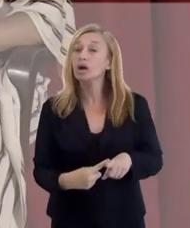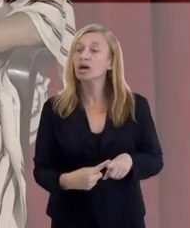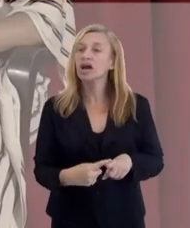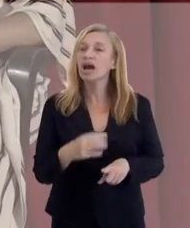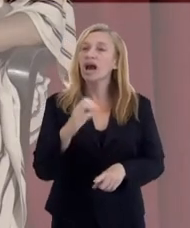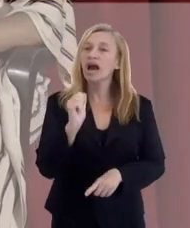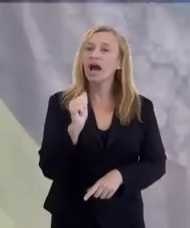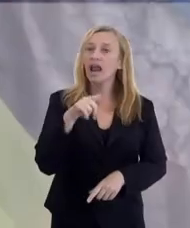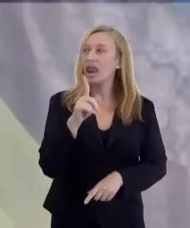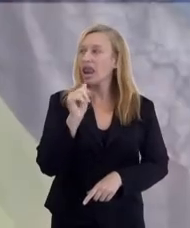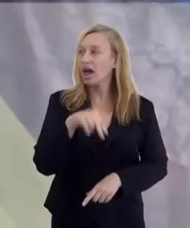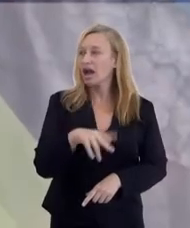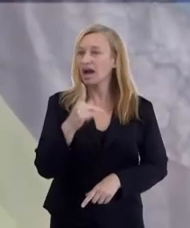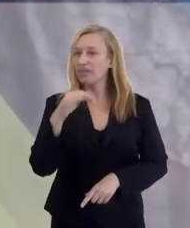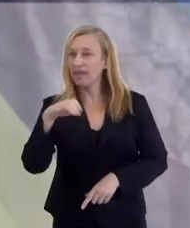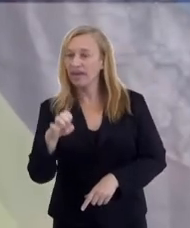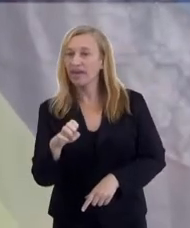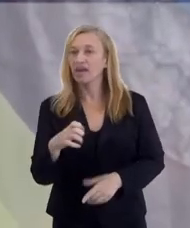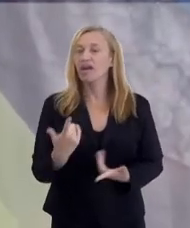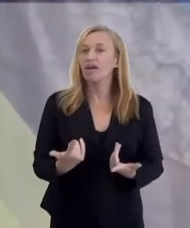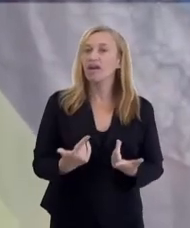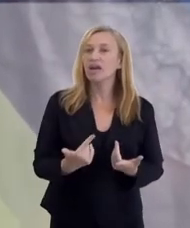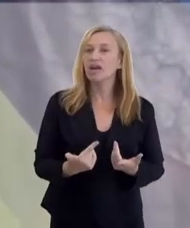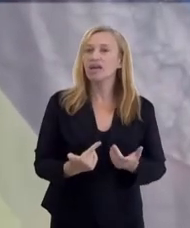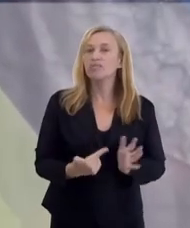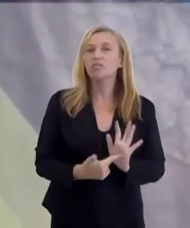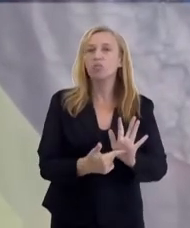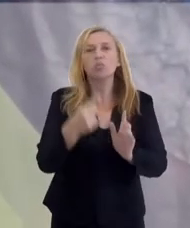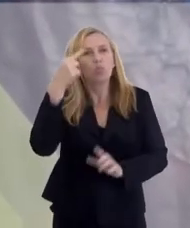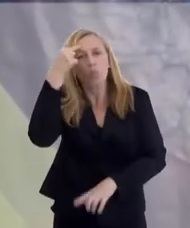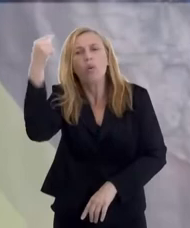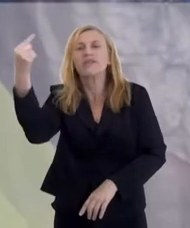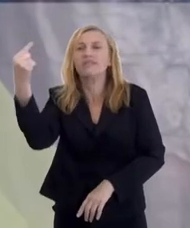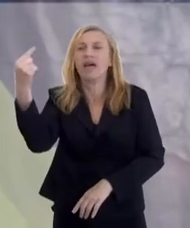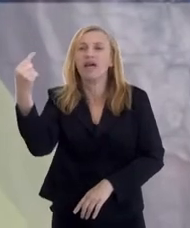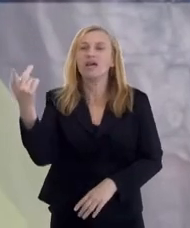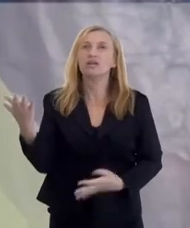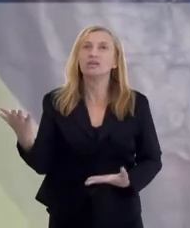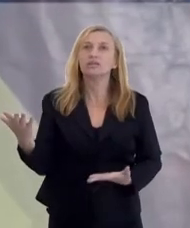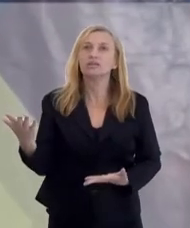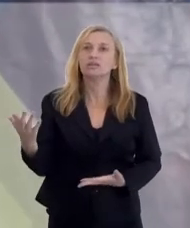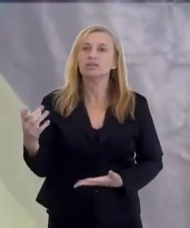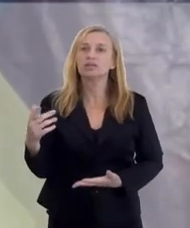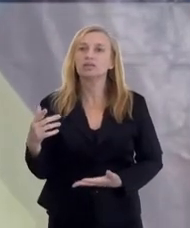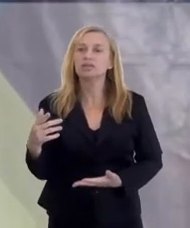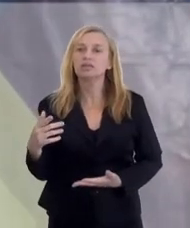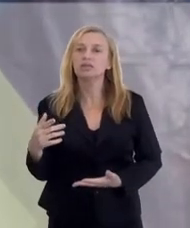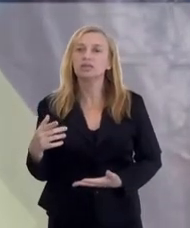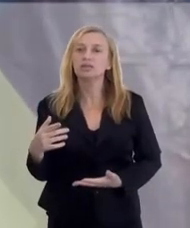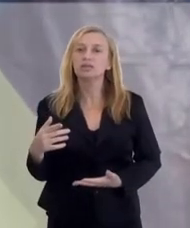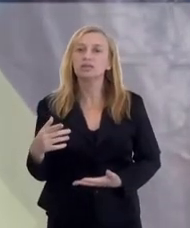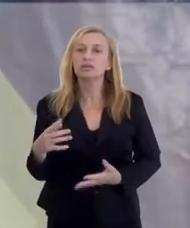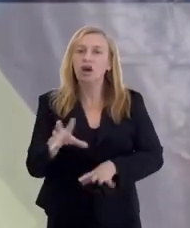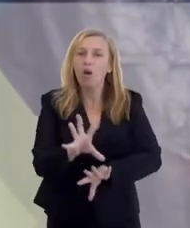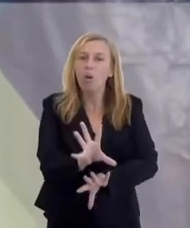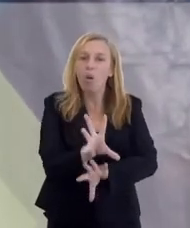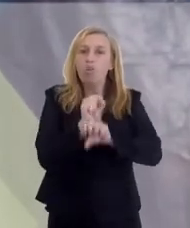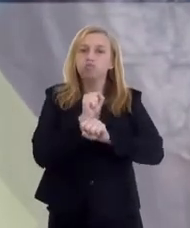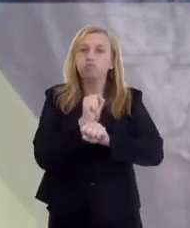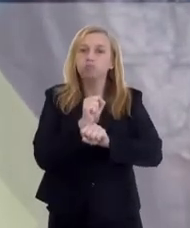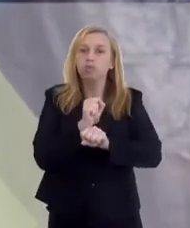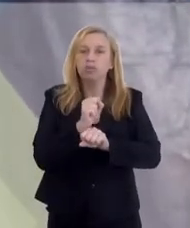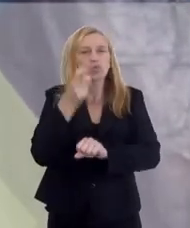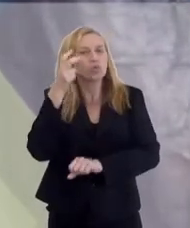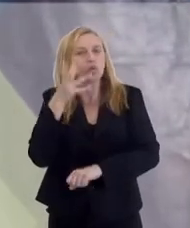Kardec traz uma ideia de que essa absorção